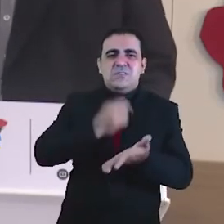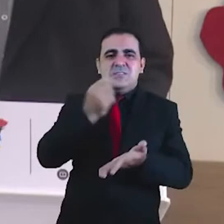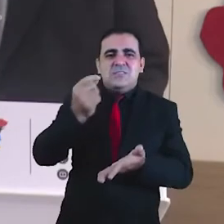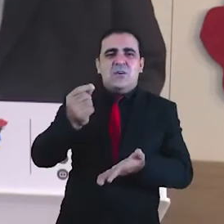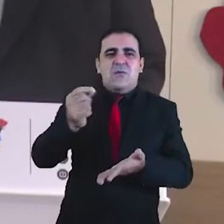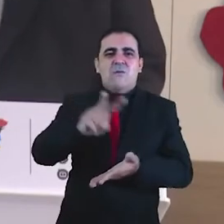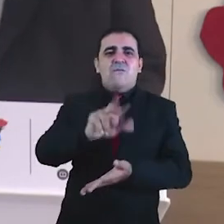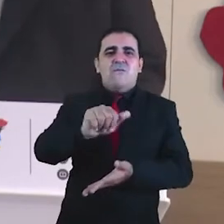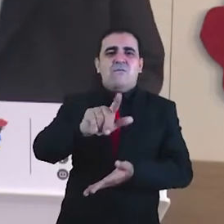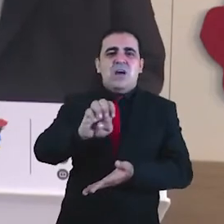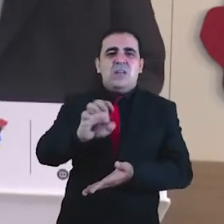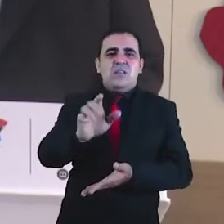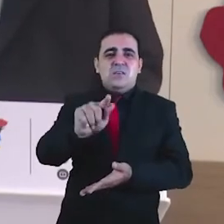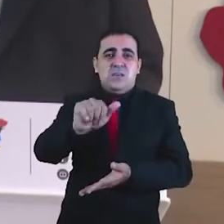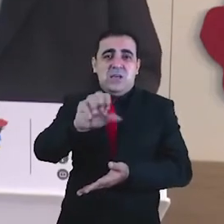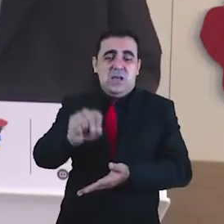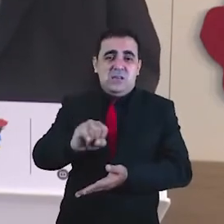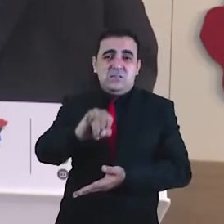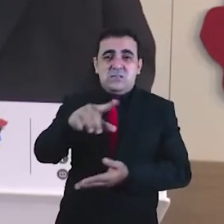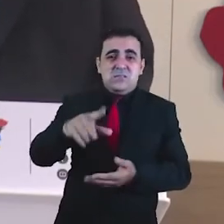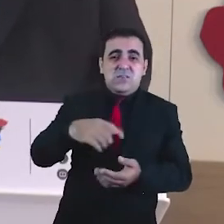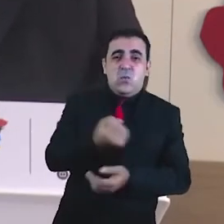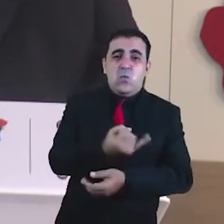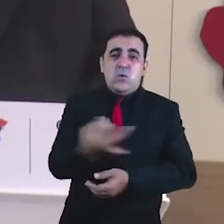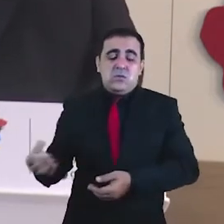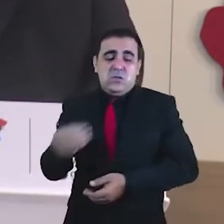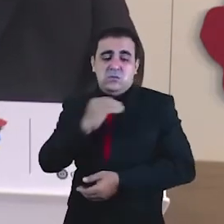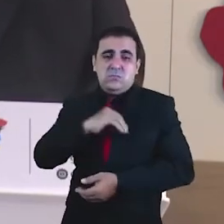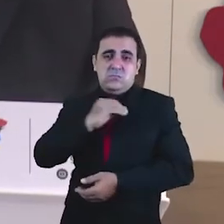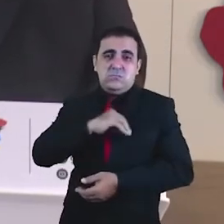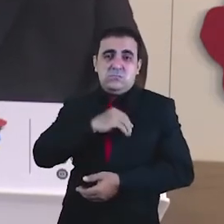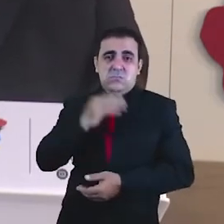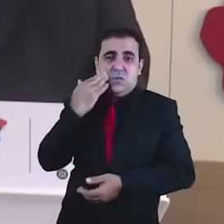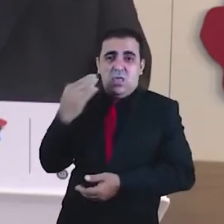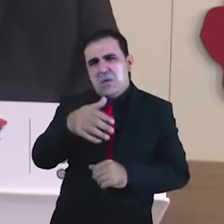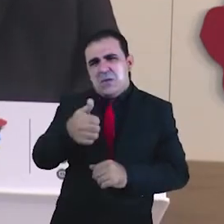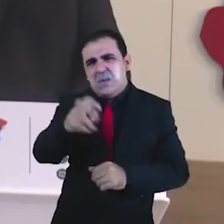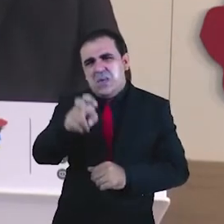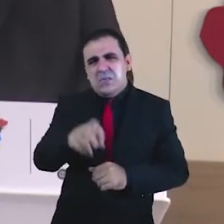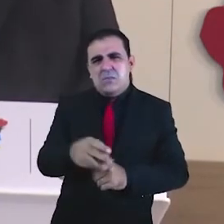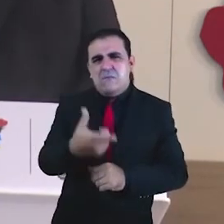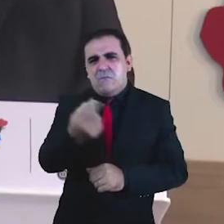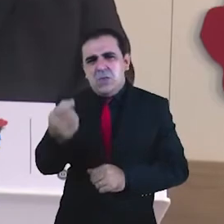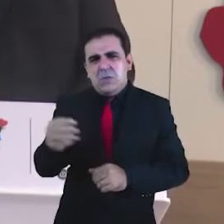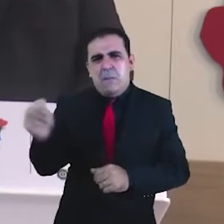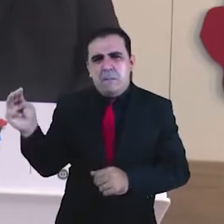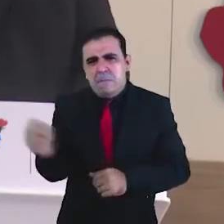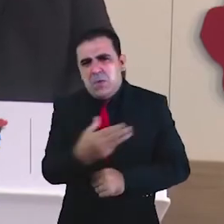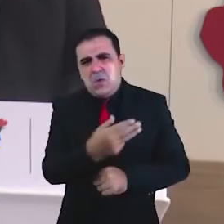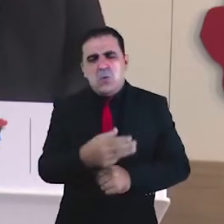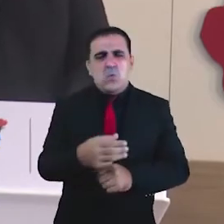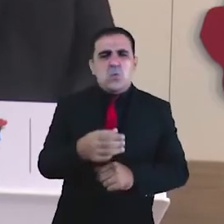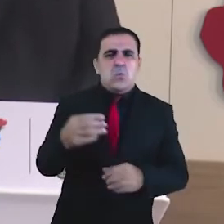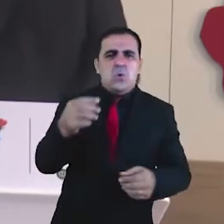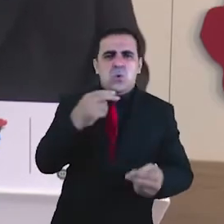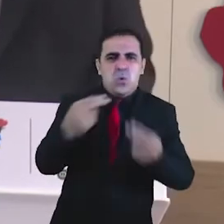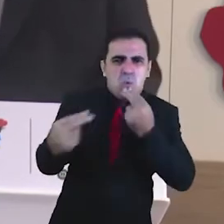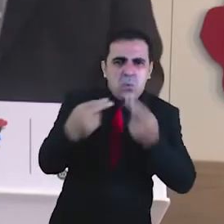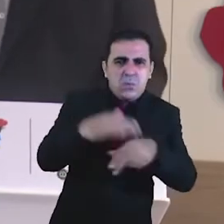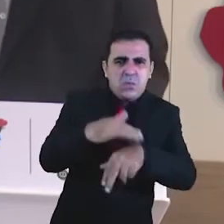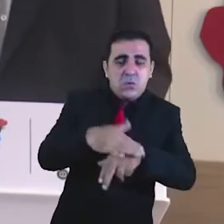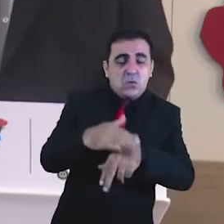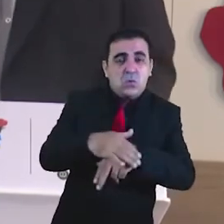inscrição, também não é sorteio. É de acordo com a renda informada nesse cadastro. Flávio Dino também falou sobre o programa